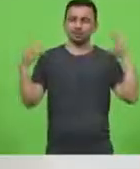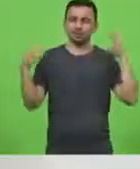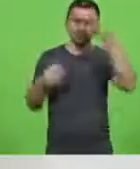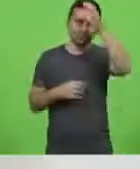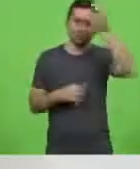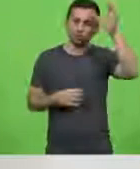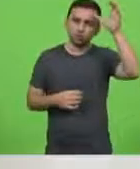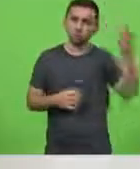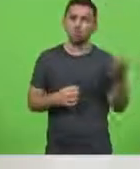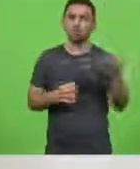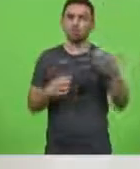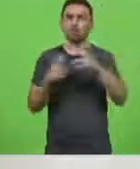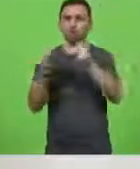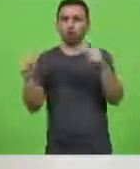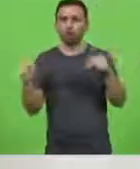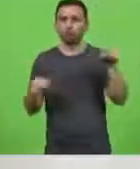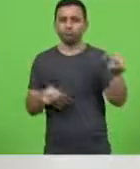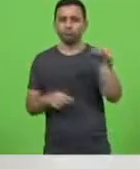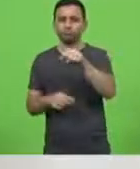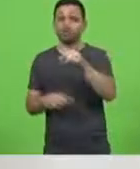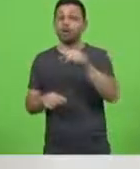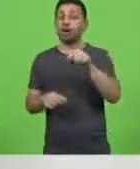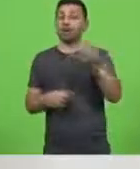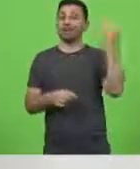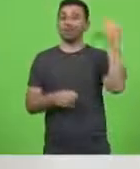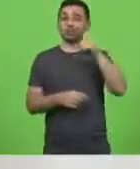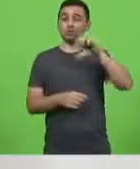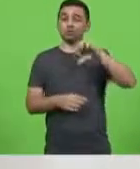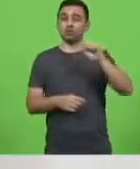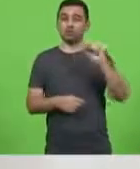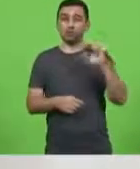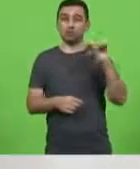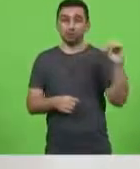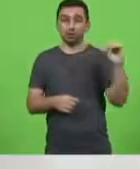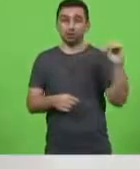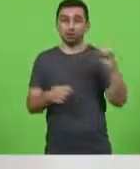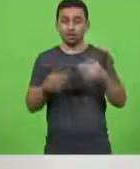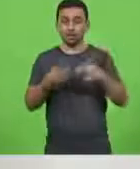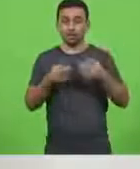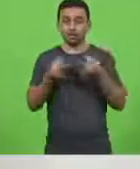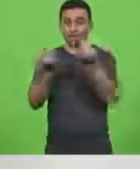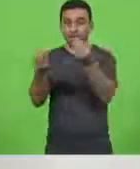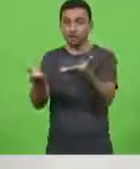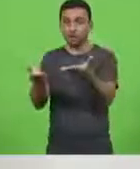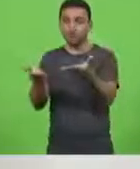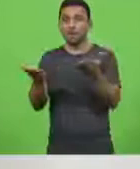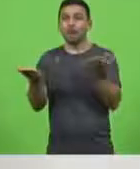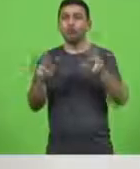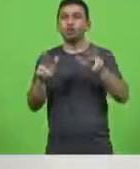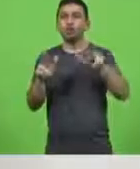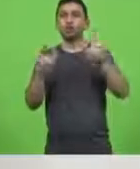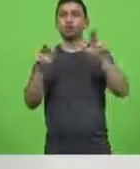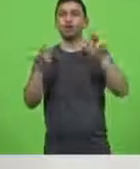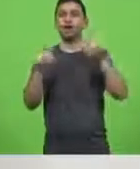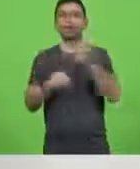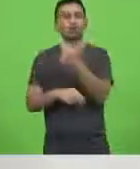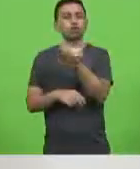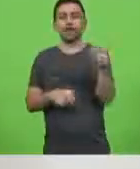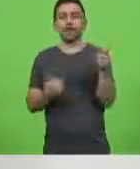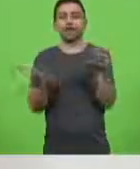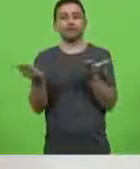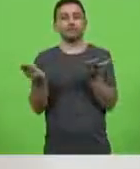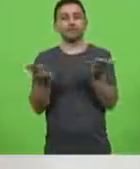o estado concedeu essas licenças e nunca nunca fez licitação são